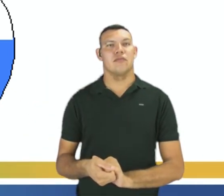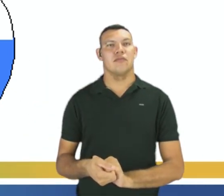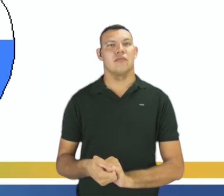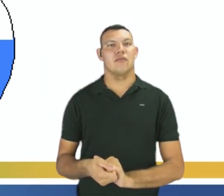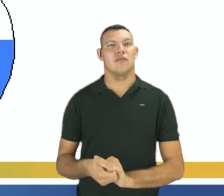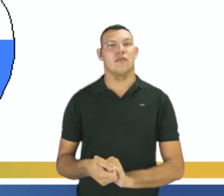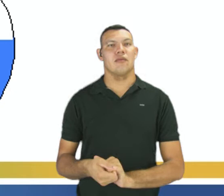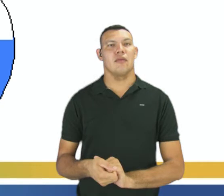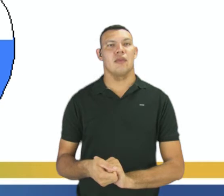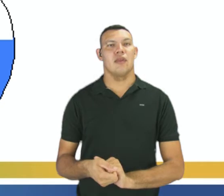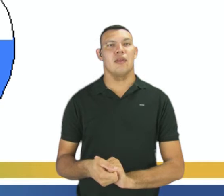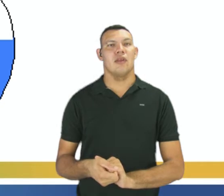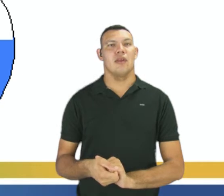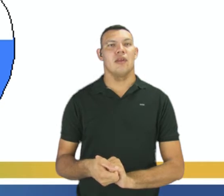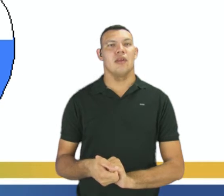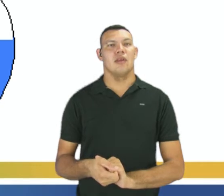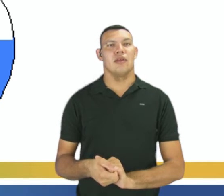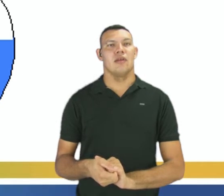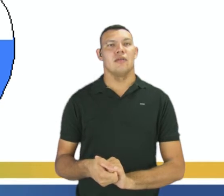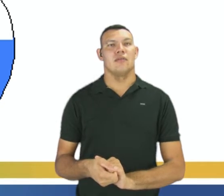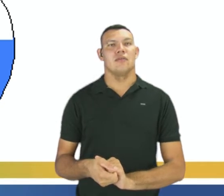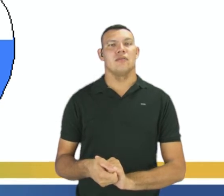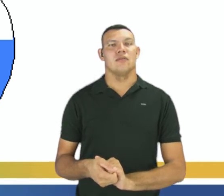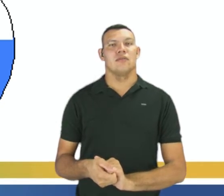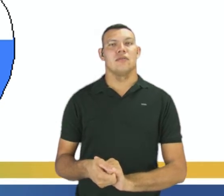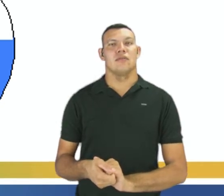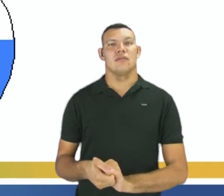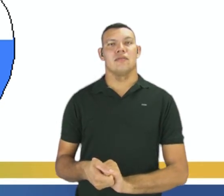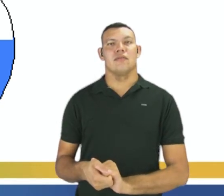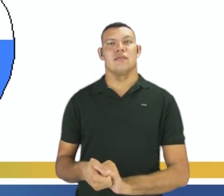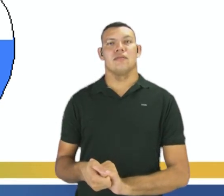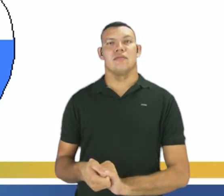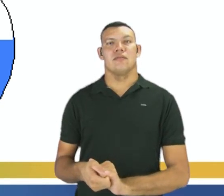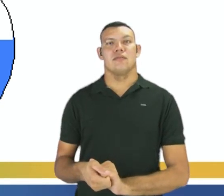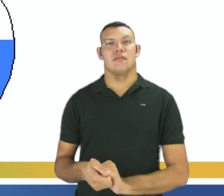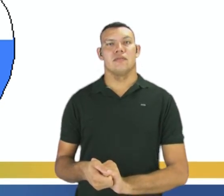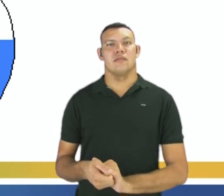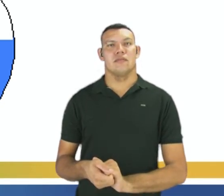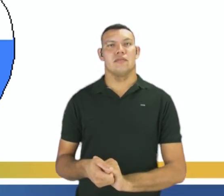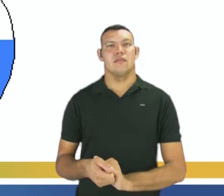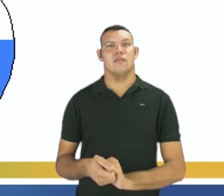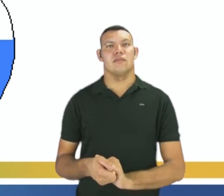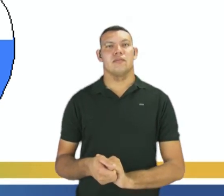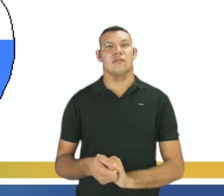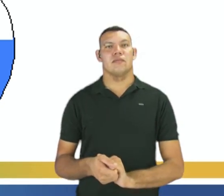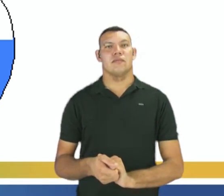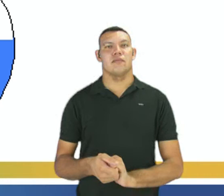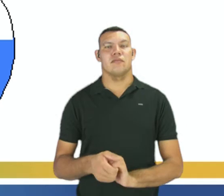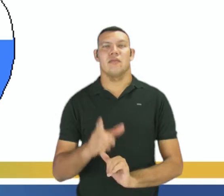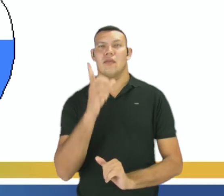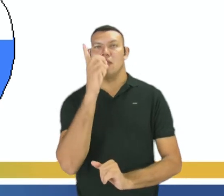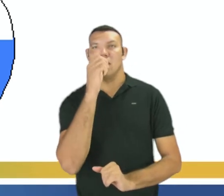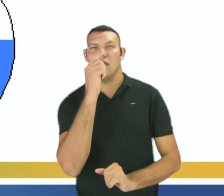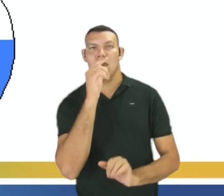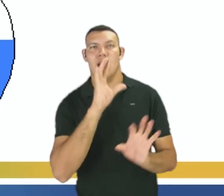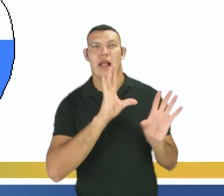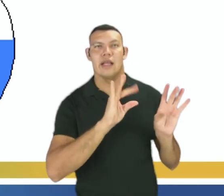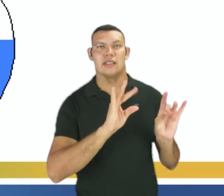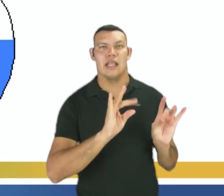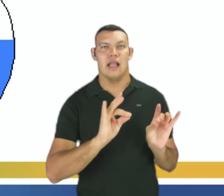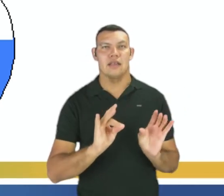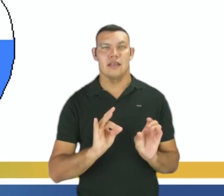indica que ela está no estado gasoso. Então, aqui nós temos a água no estado líquido, sendo